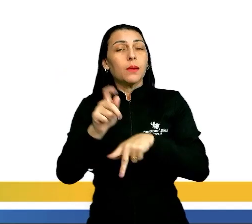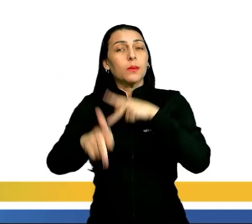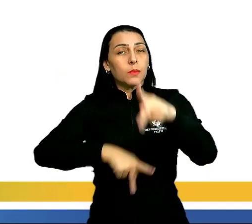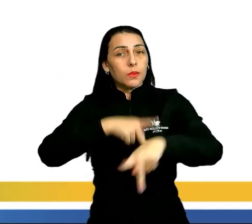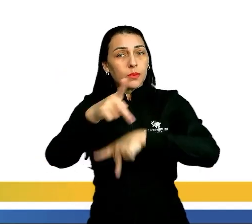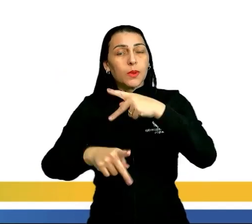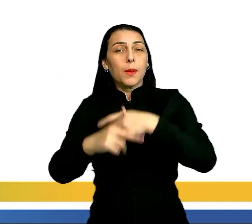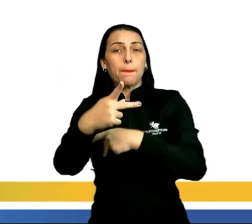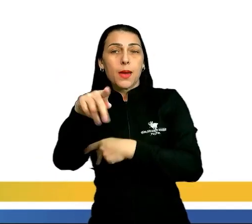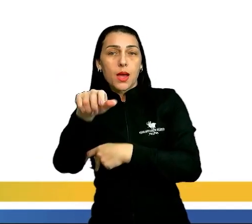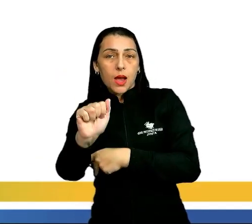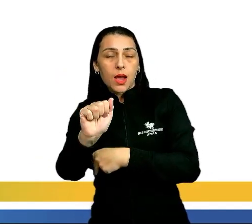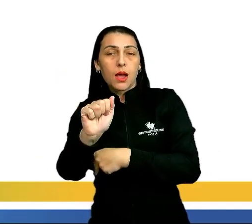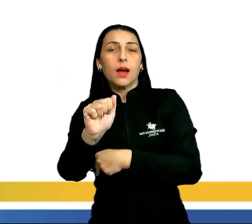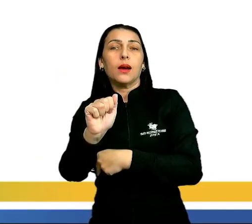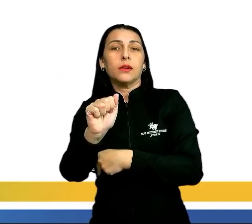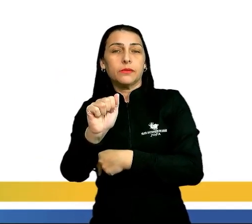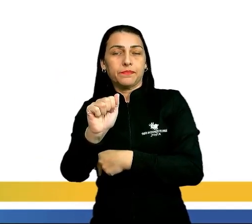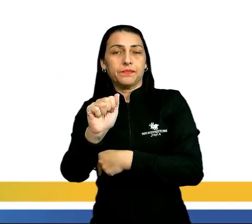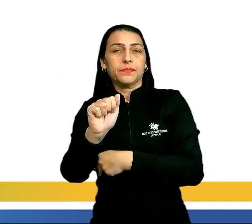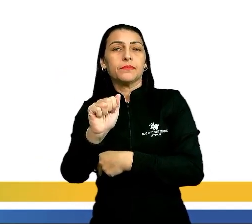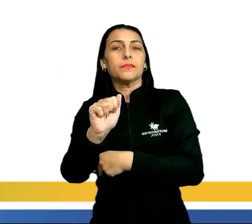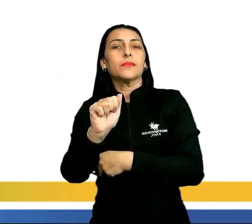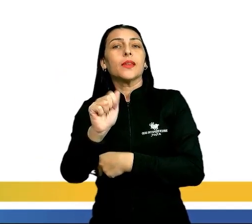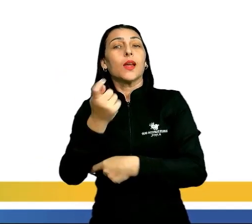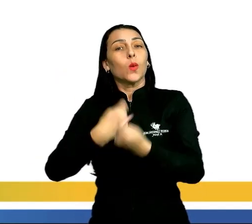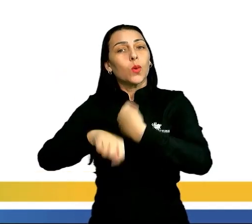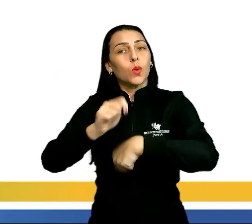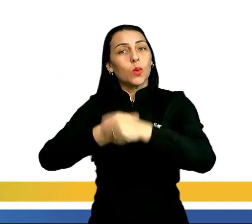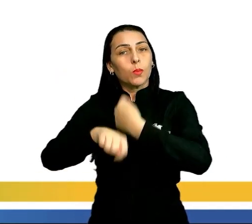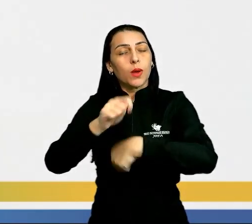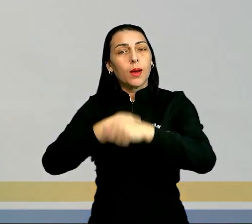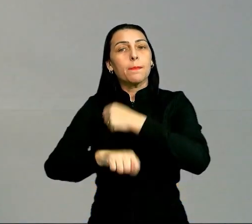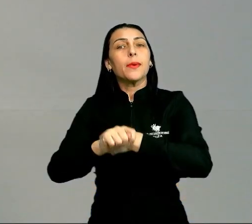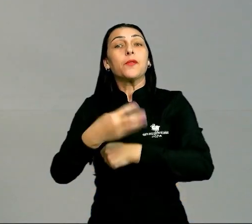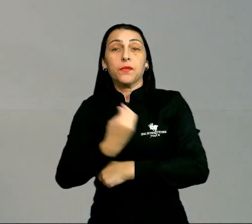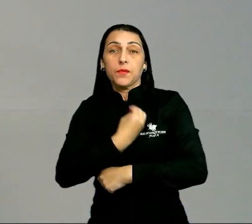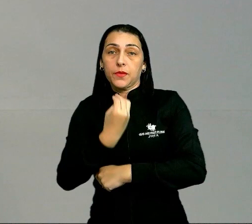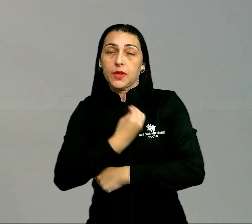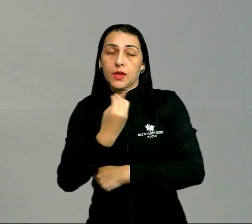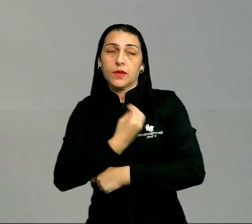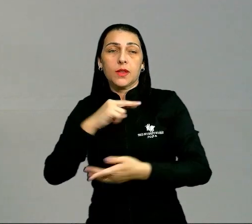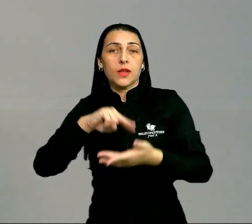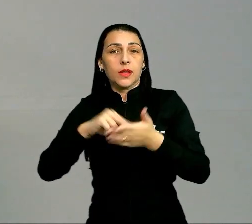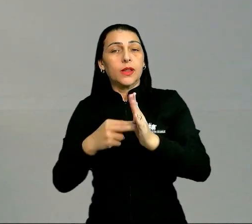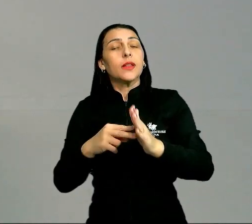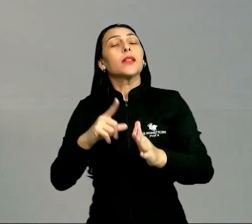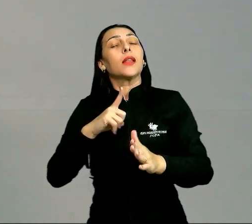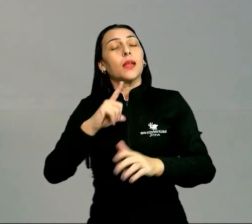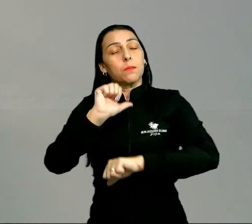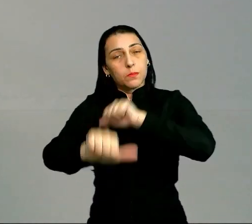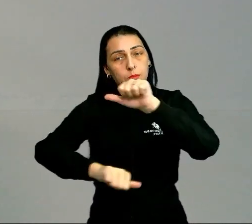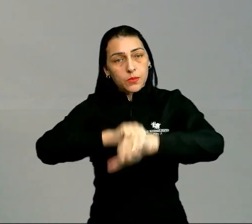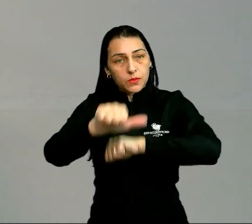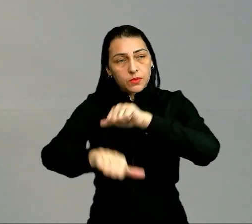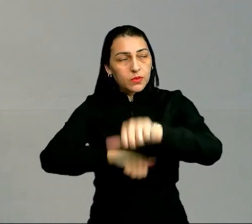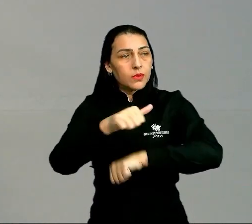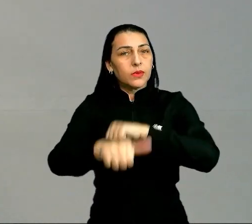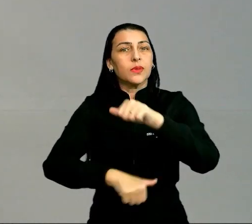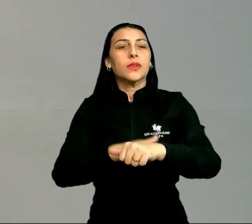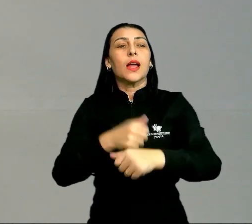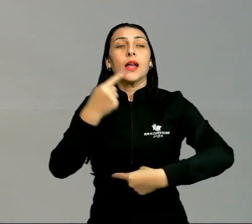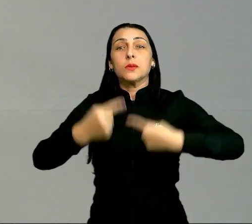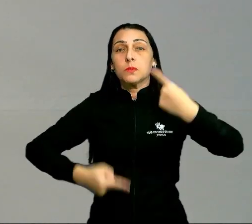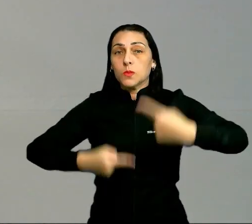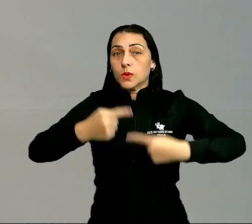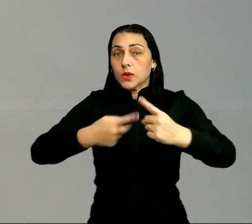chamada de PA, que é a população economicamente ativa. Isso quer dizer que vamos ter mudanças justamente nas